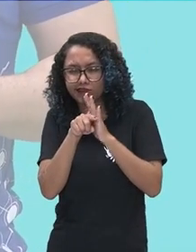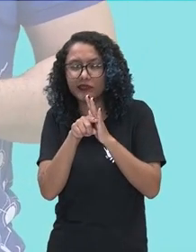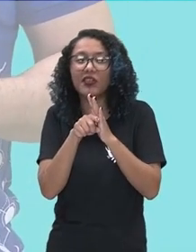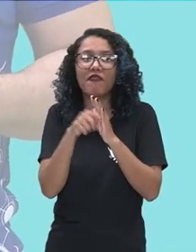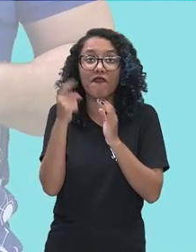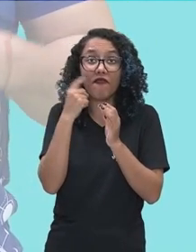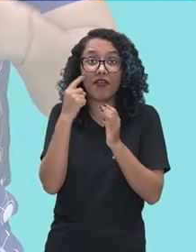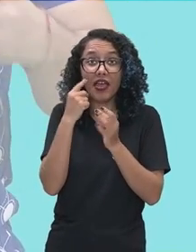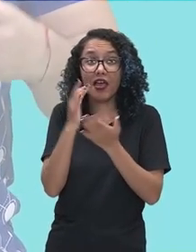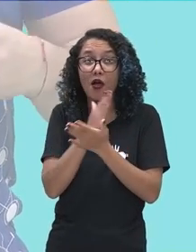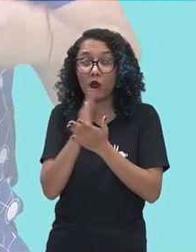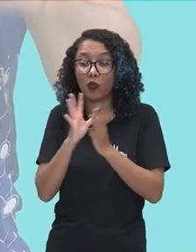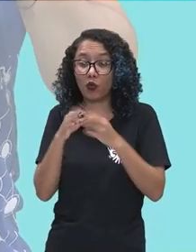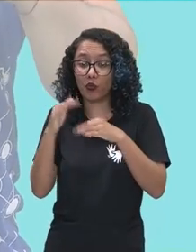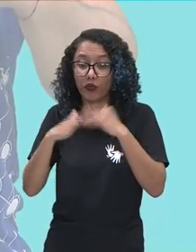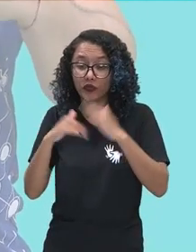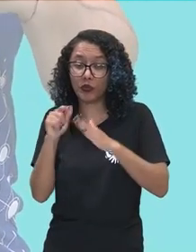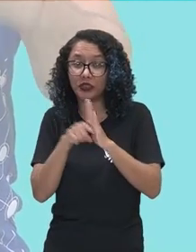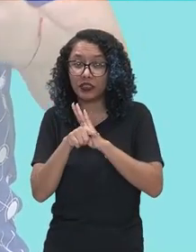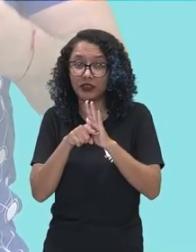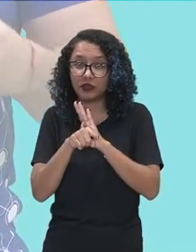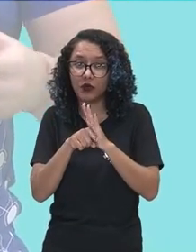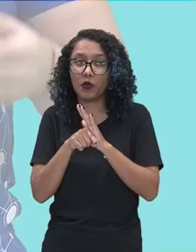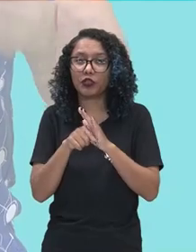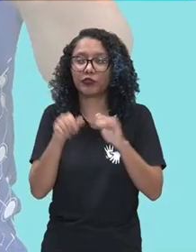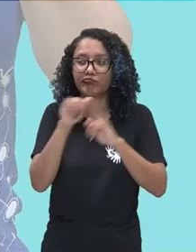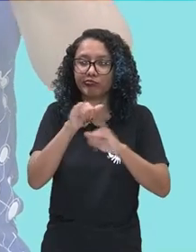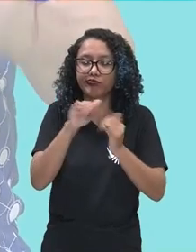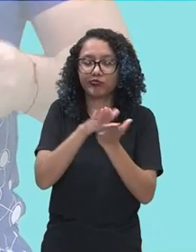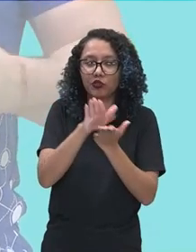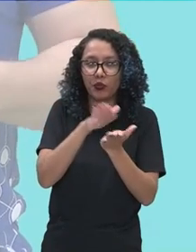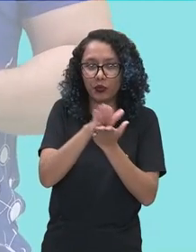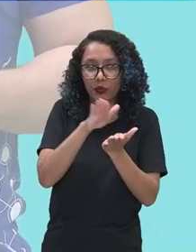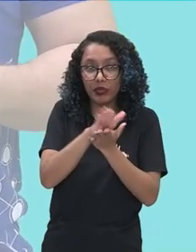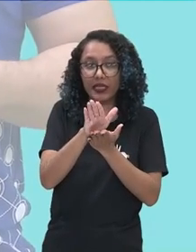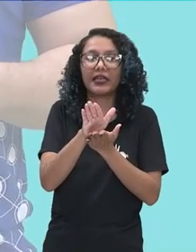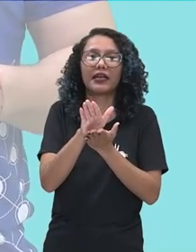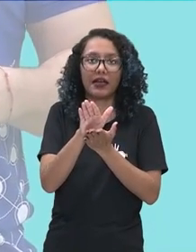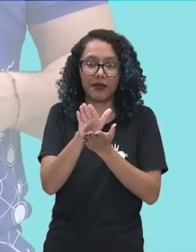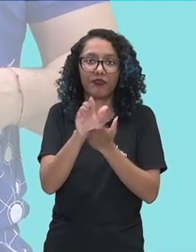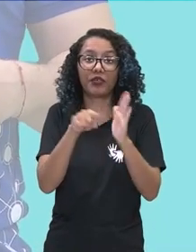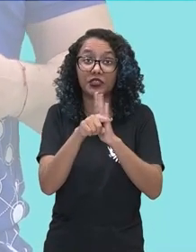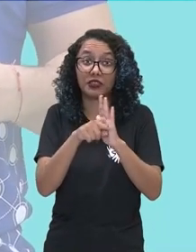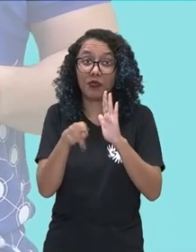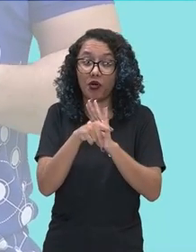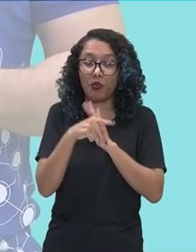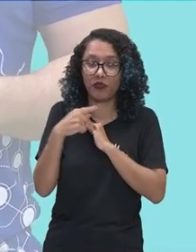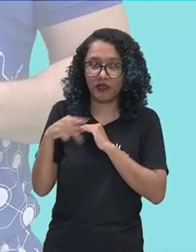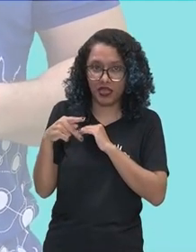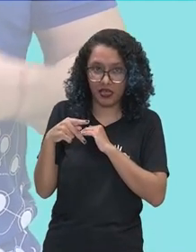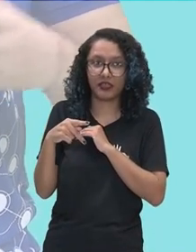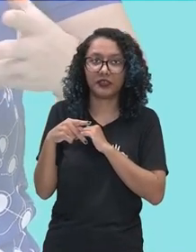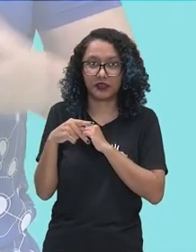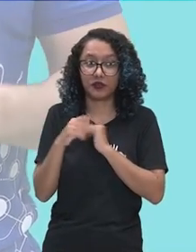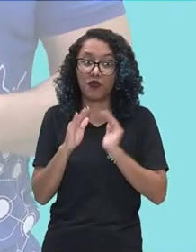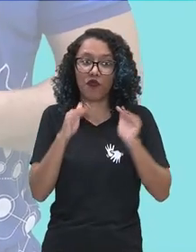resultados, resultados dos estudos deles aqui na nossa terra. Um próximo tópico da importância da língua